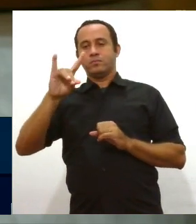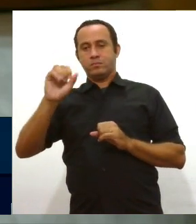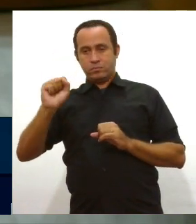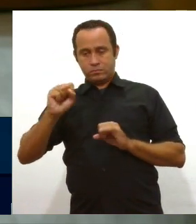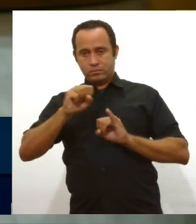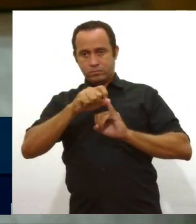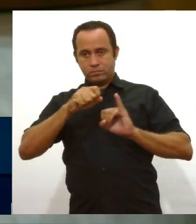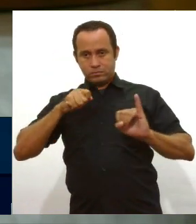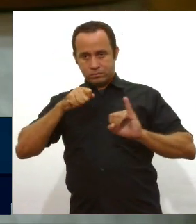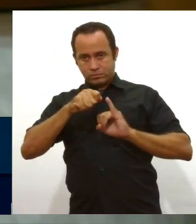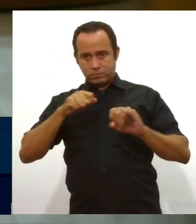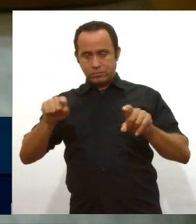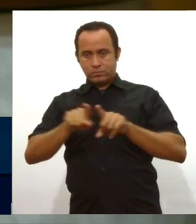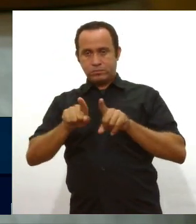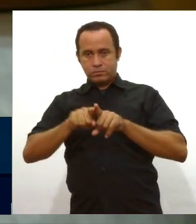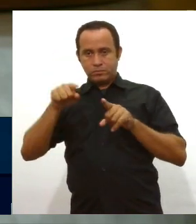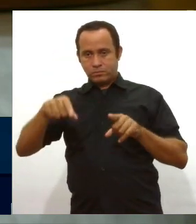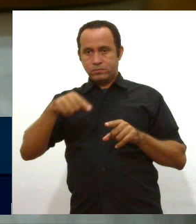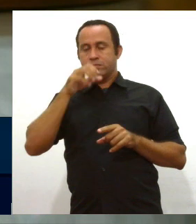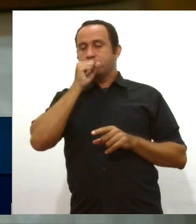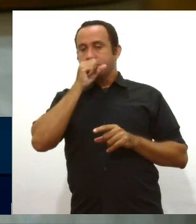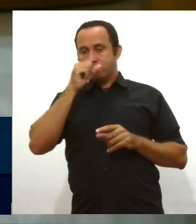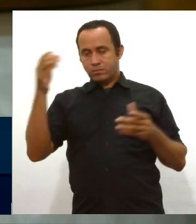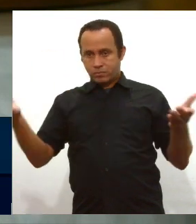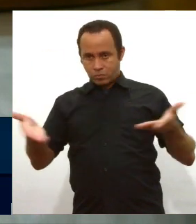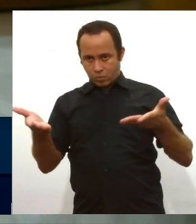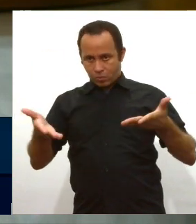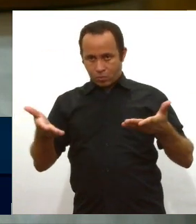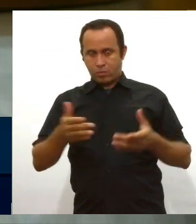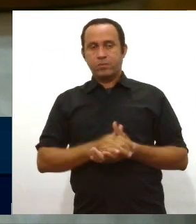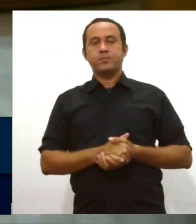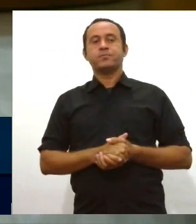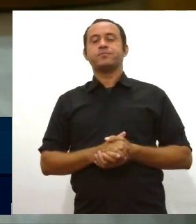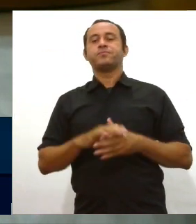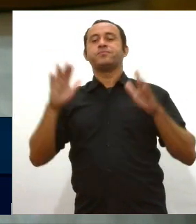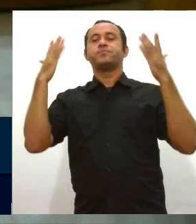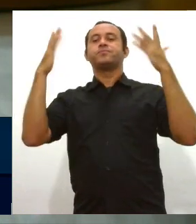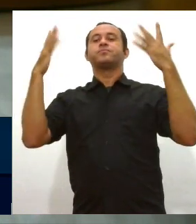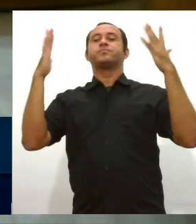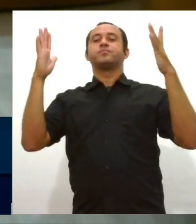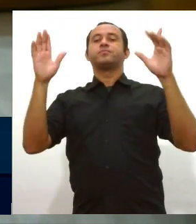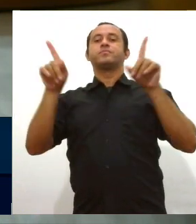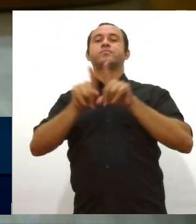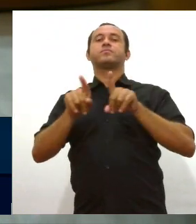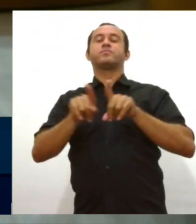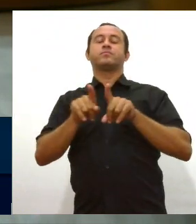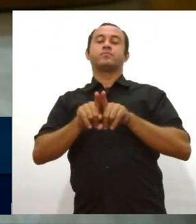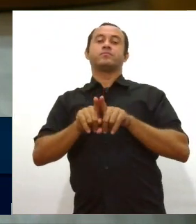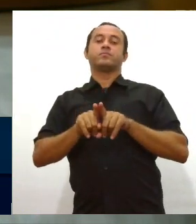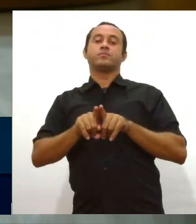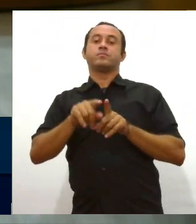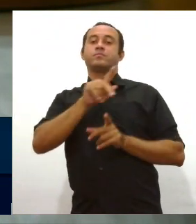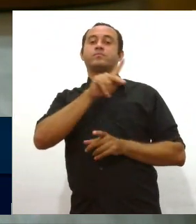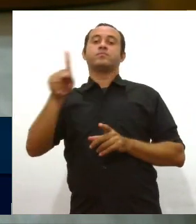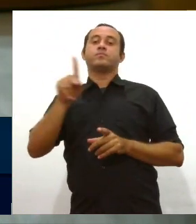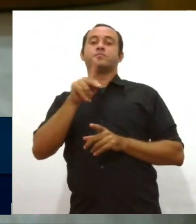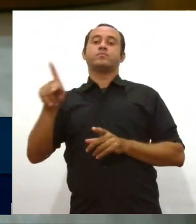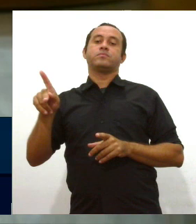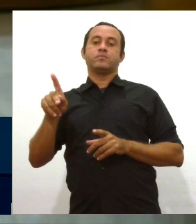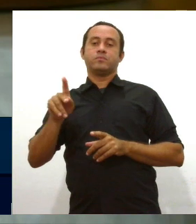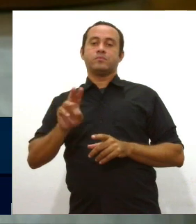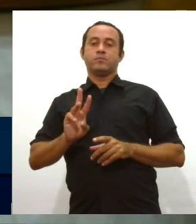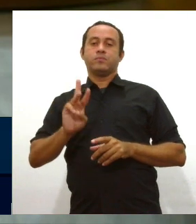de Simão Dias nesse final de semana, no sábado. Parabenizamos a condução do presidente Ulisses,